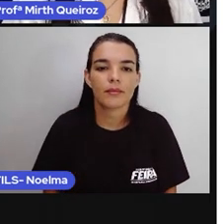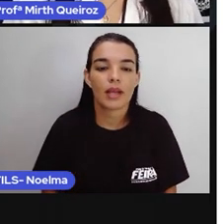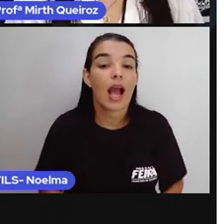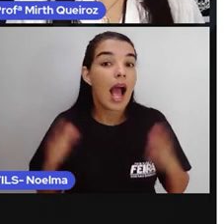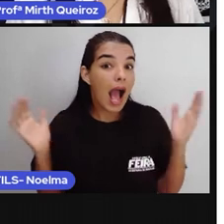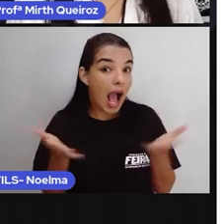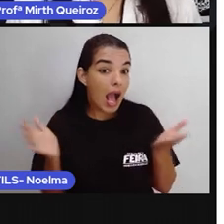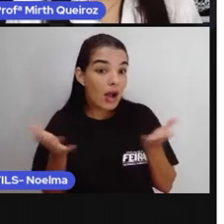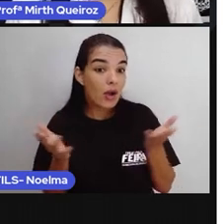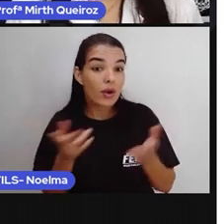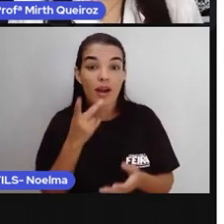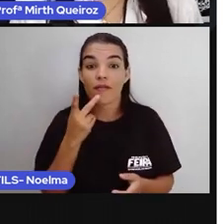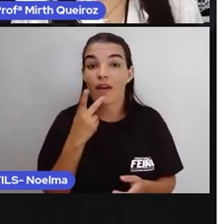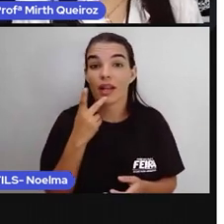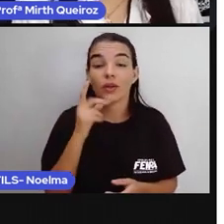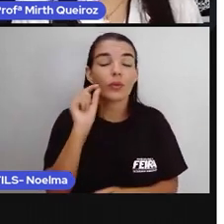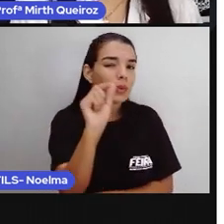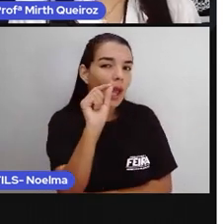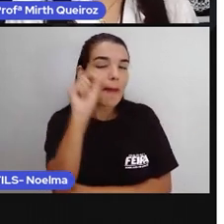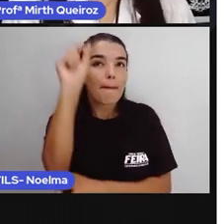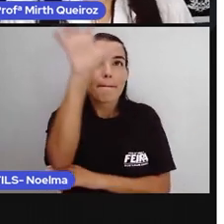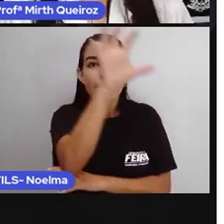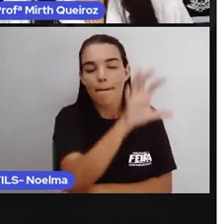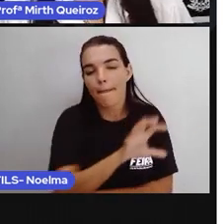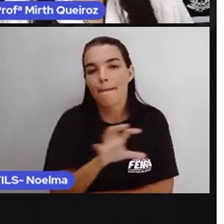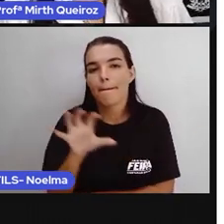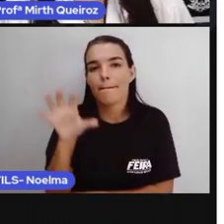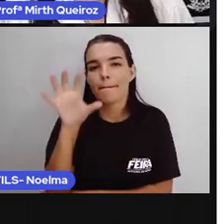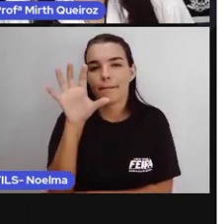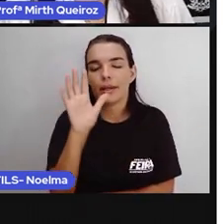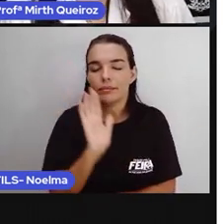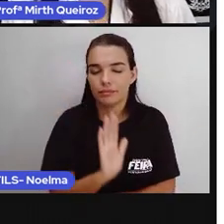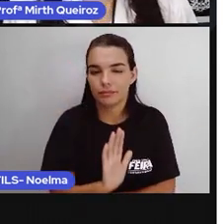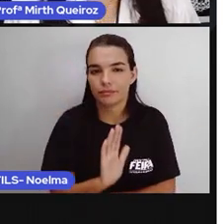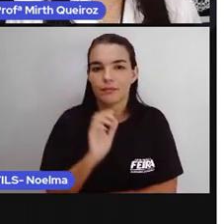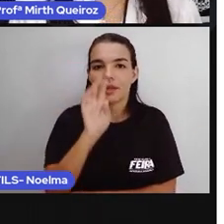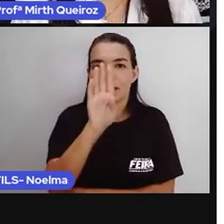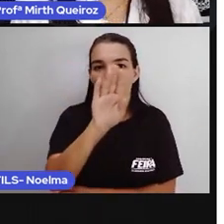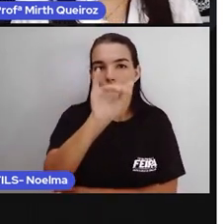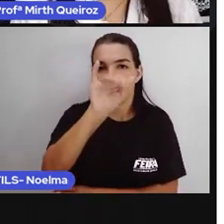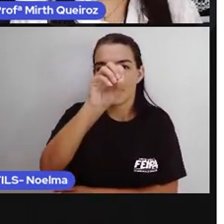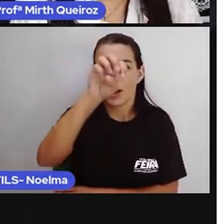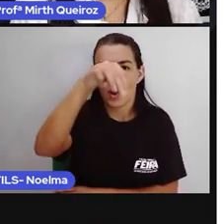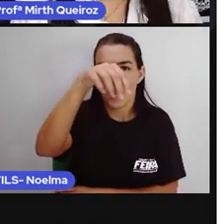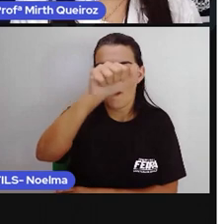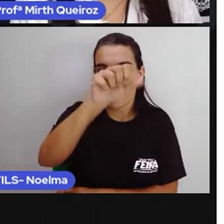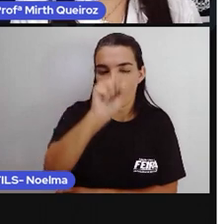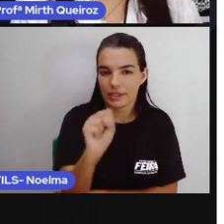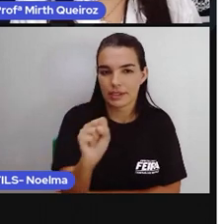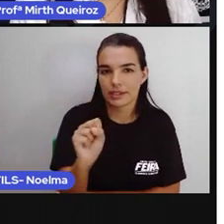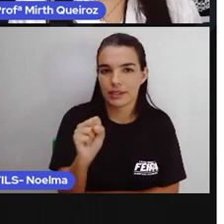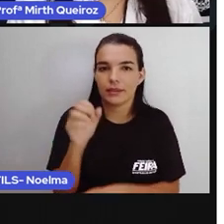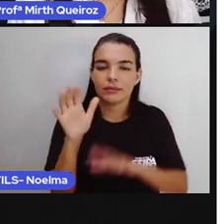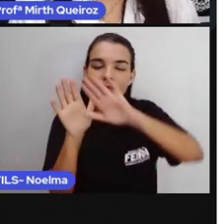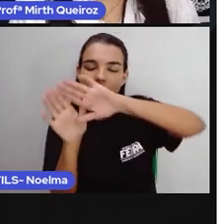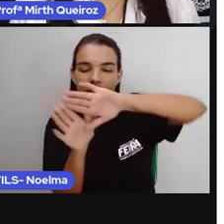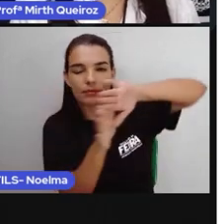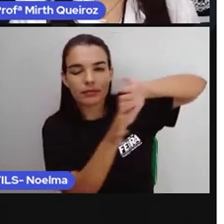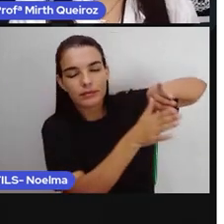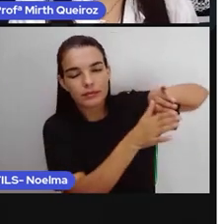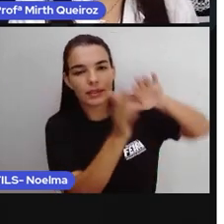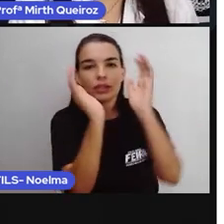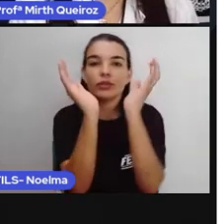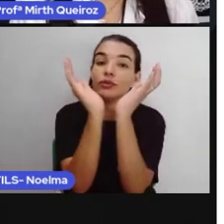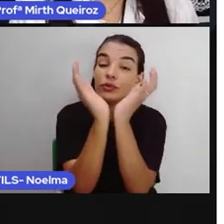E falando sobre biomas, né? A gente vai sair um pouquinho aí sobre o gênero